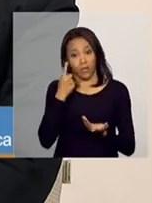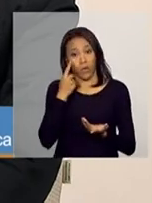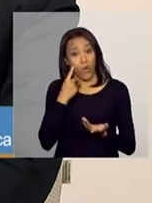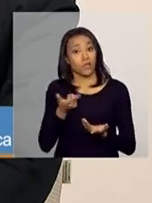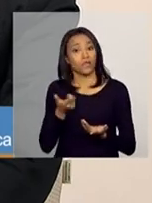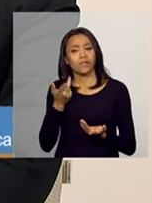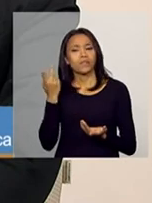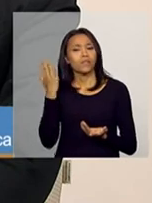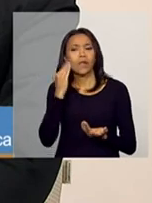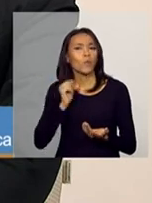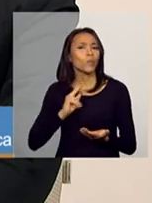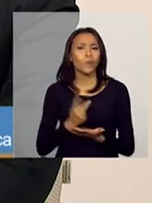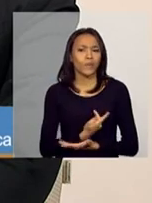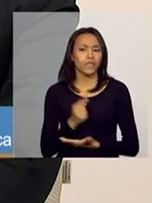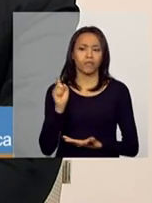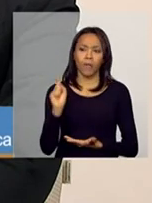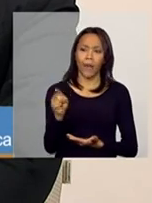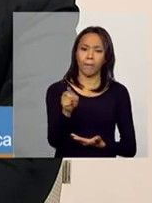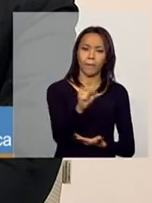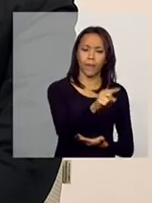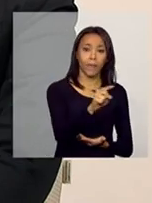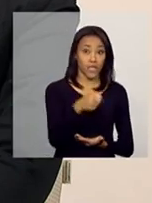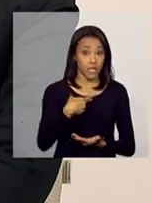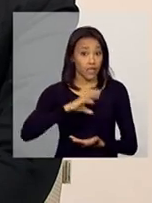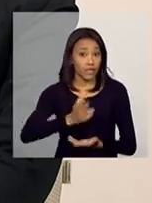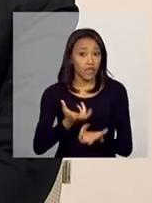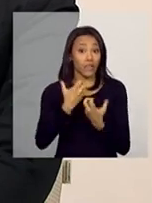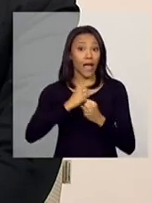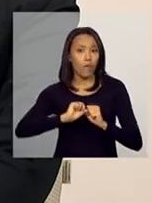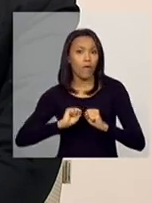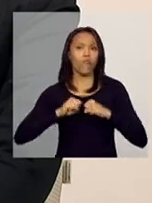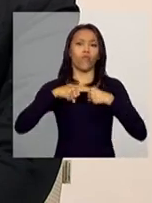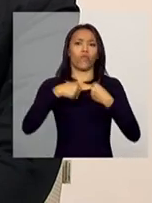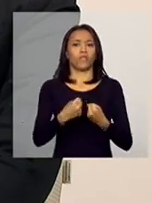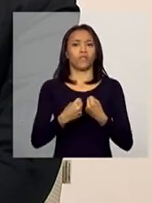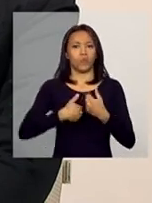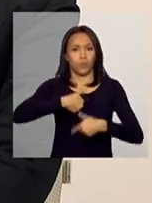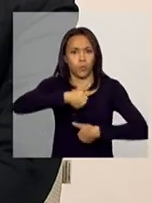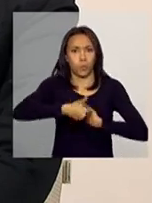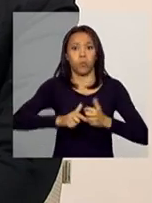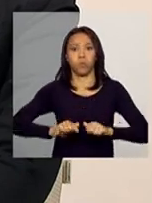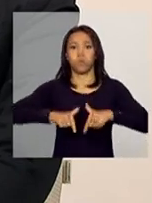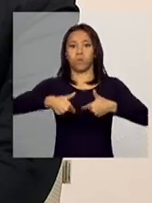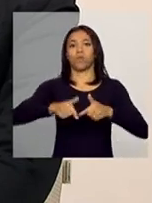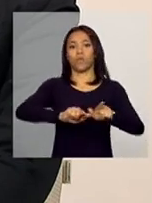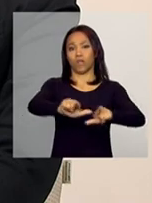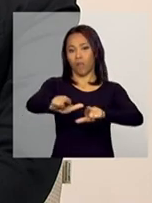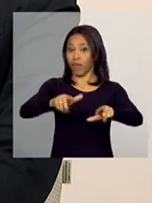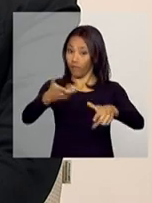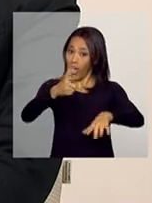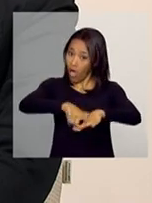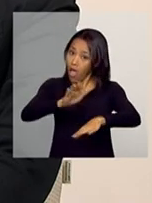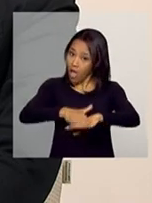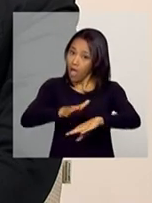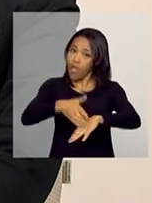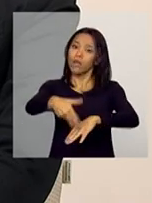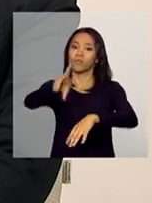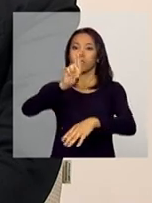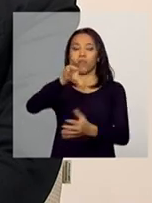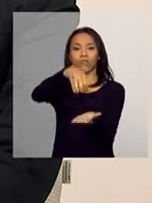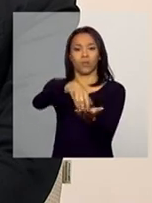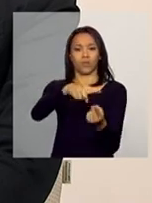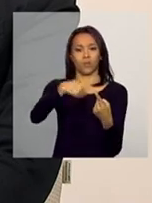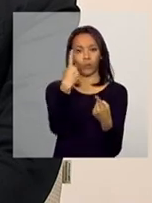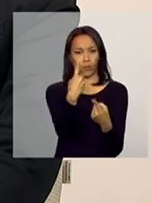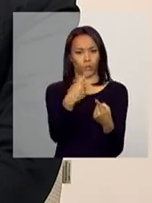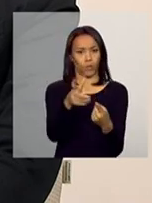território, elas propiciam, inclusive, um fortalecimento da articulação, né? Então, o CRAS, ele tem essa função também. Ele tem duas funções, a função